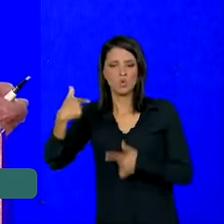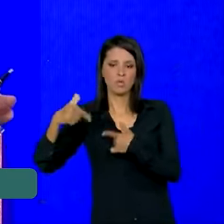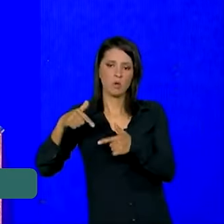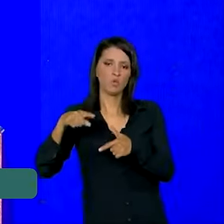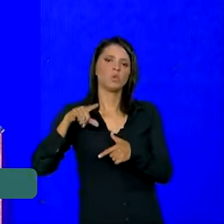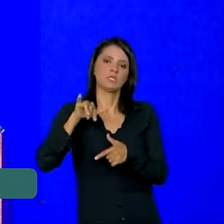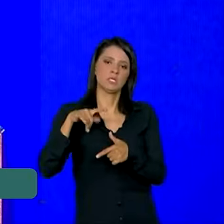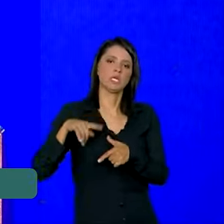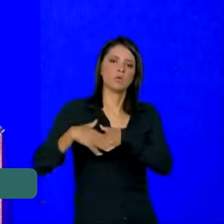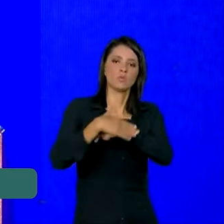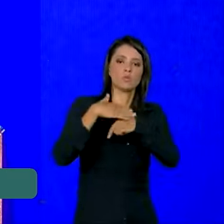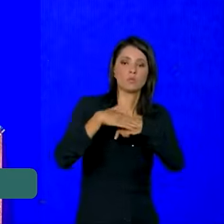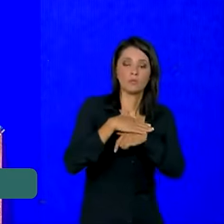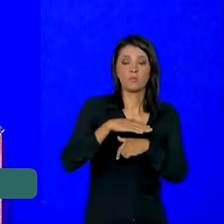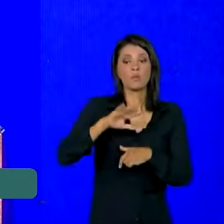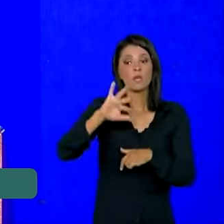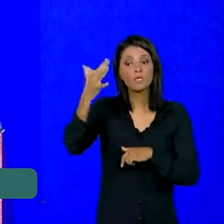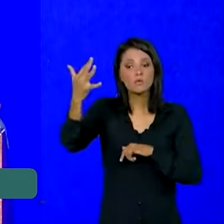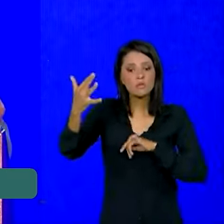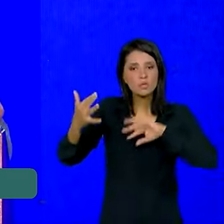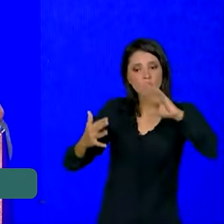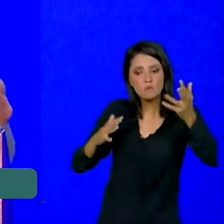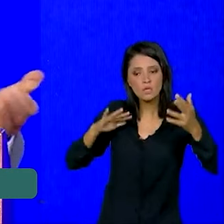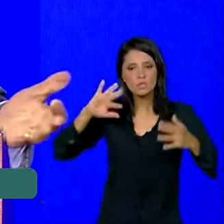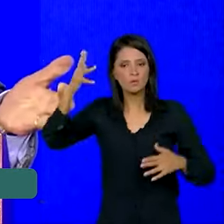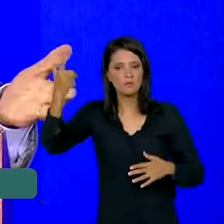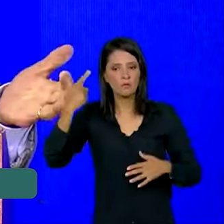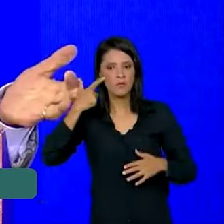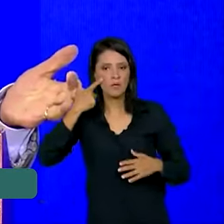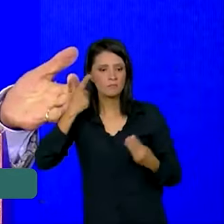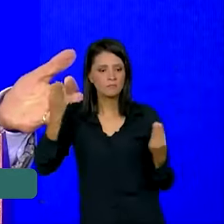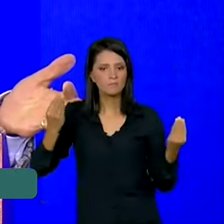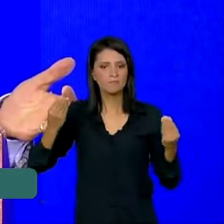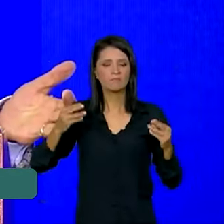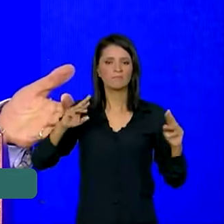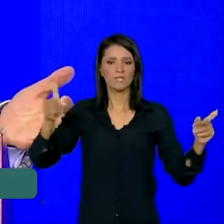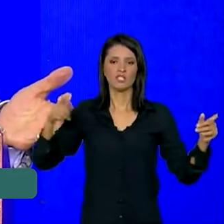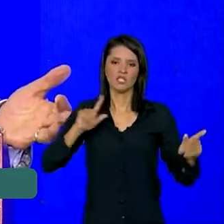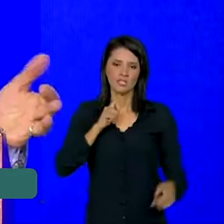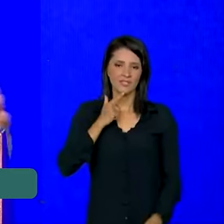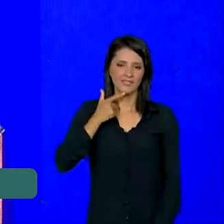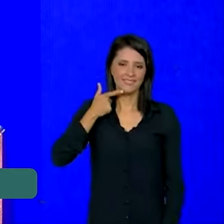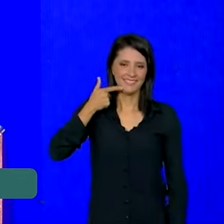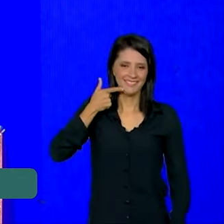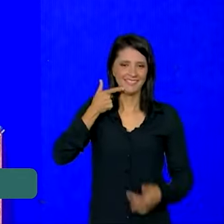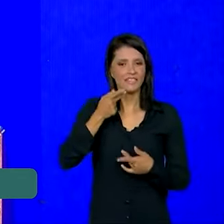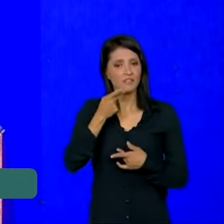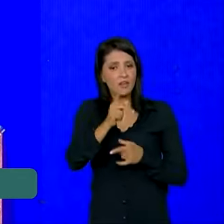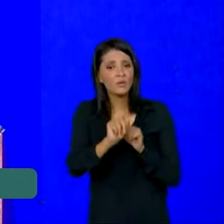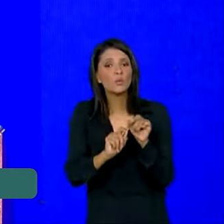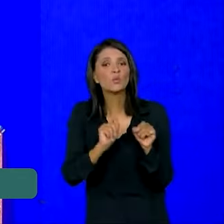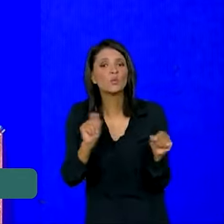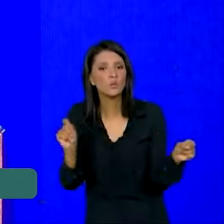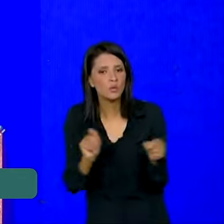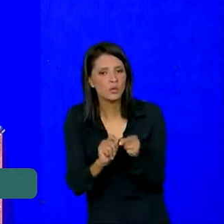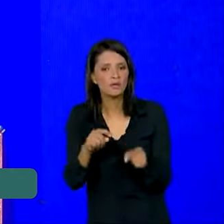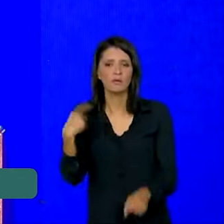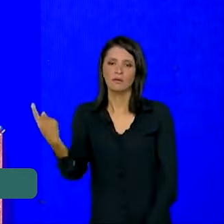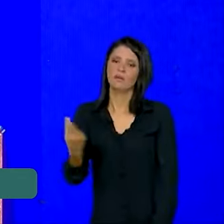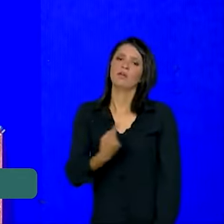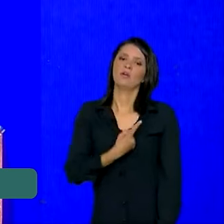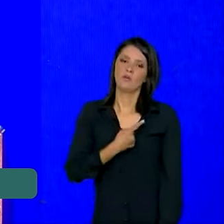quer conversar. Para resolver esses empates de cara feia, a gente dá um sorriso e fala o seguinte, nós